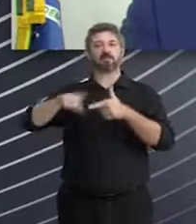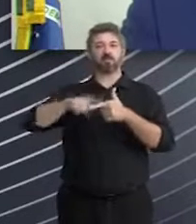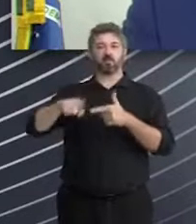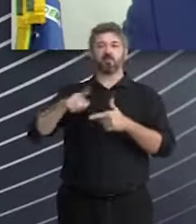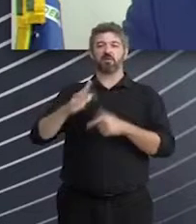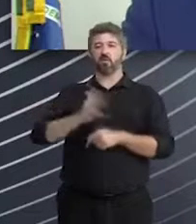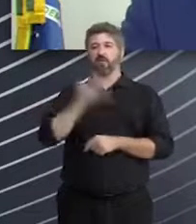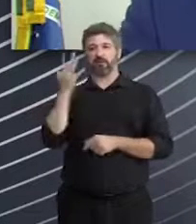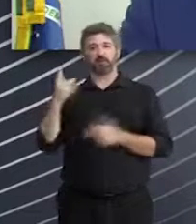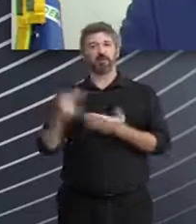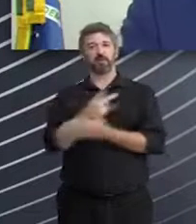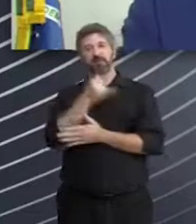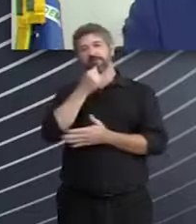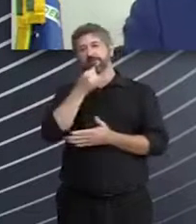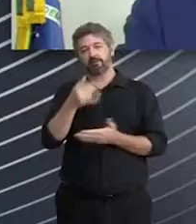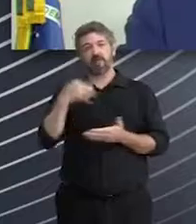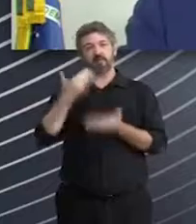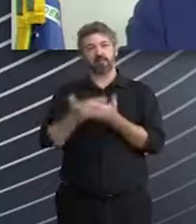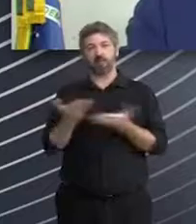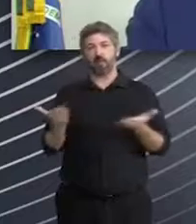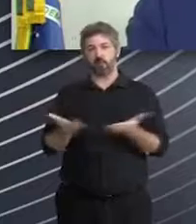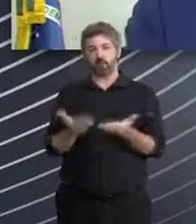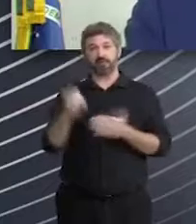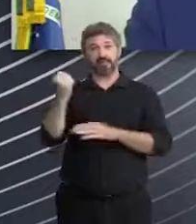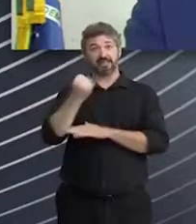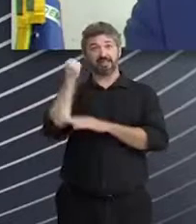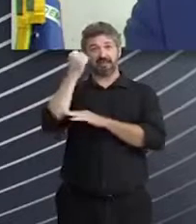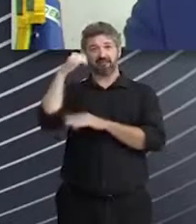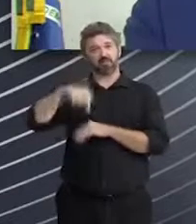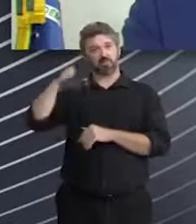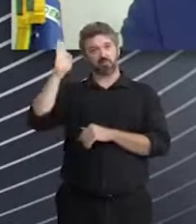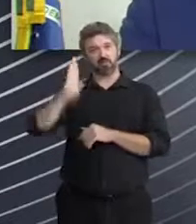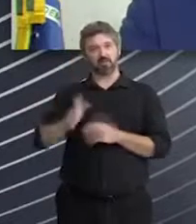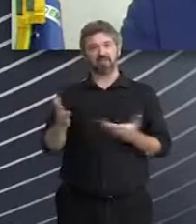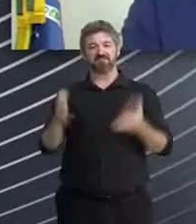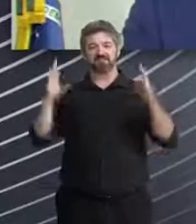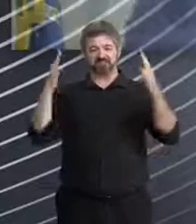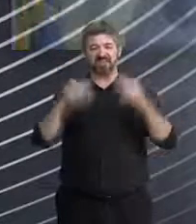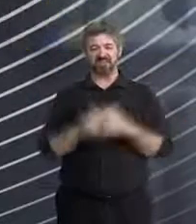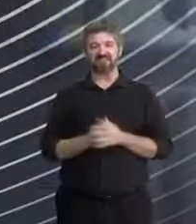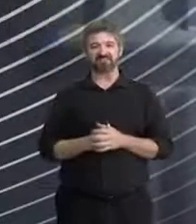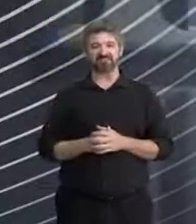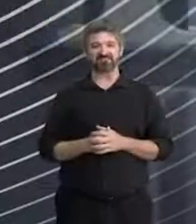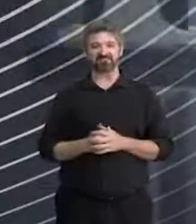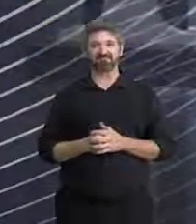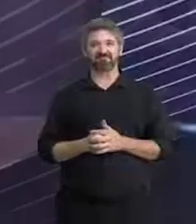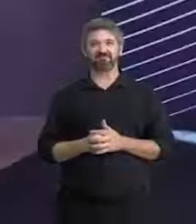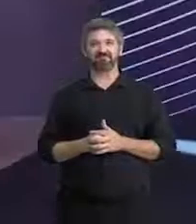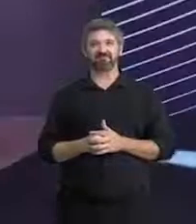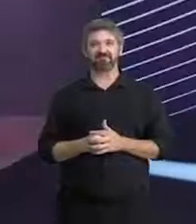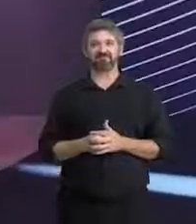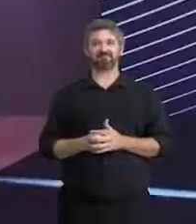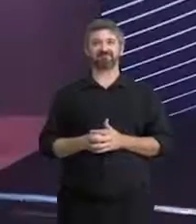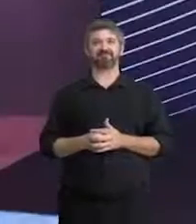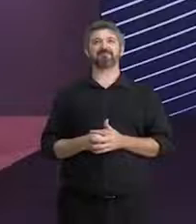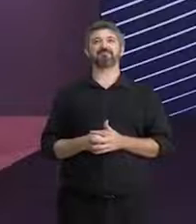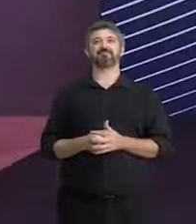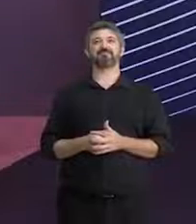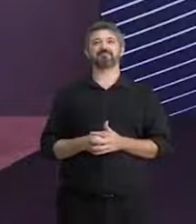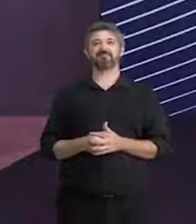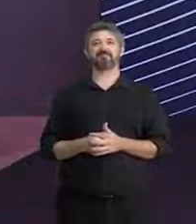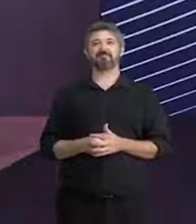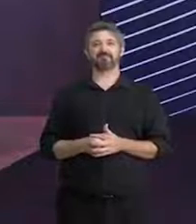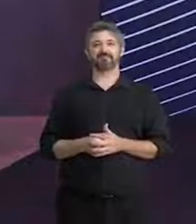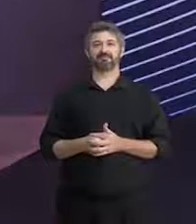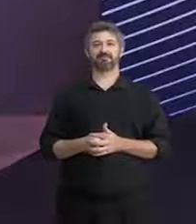infelizmente, ainda tem índices alarmantes em nosso país. Parabéns. A manifestação do ministro